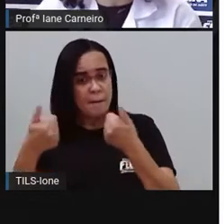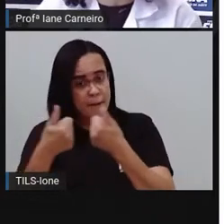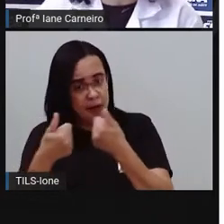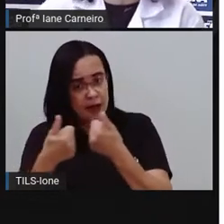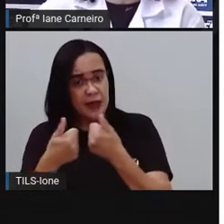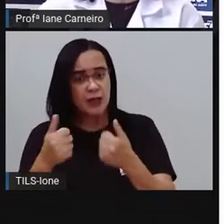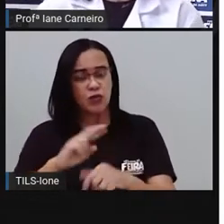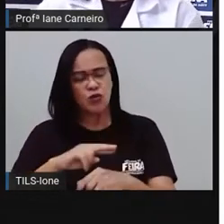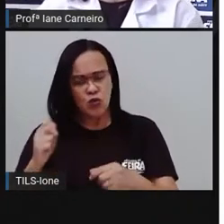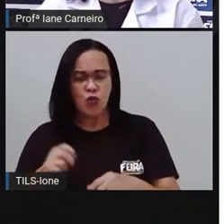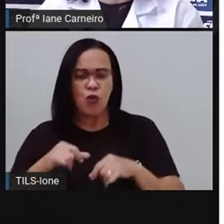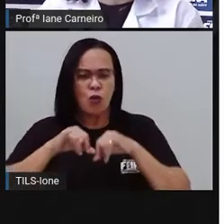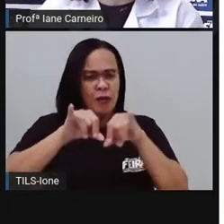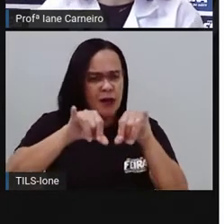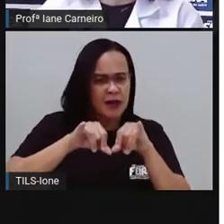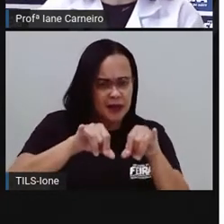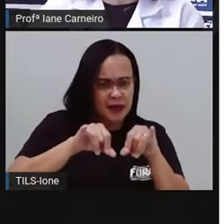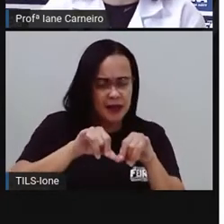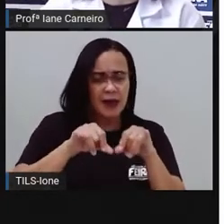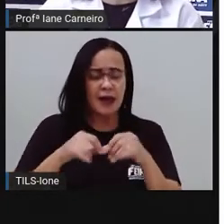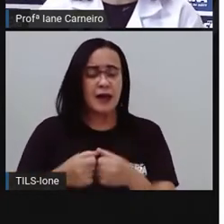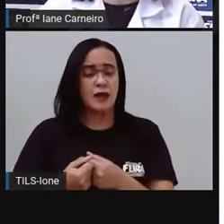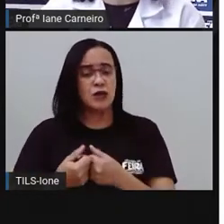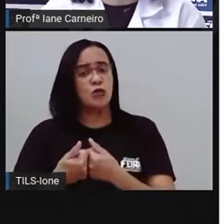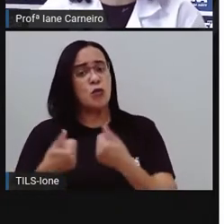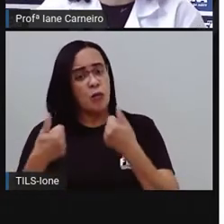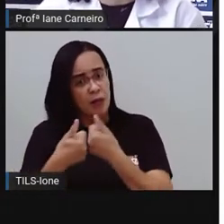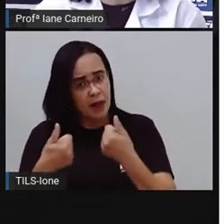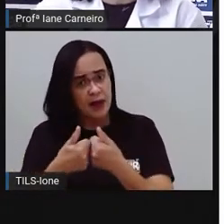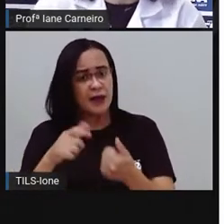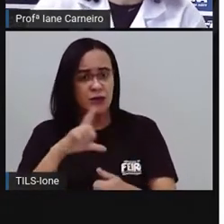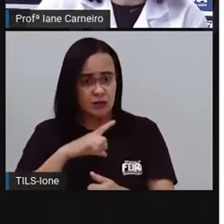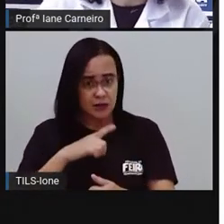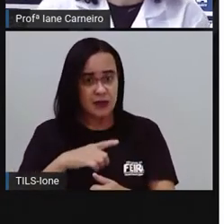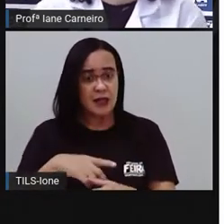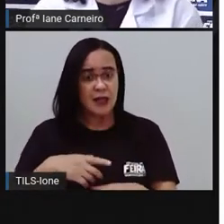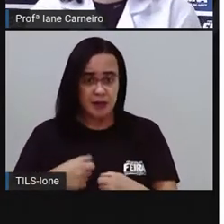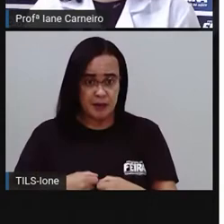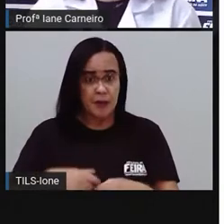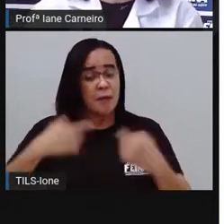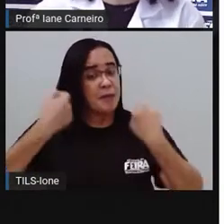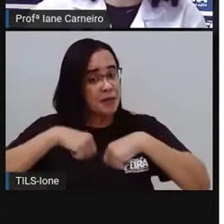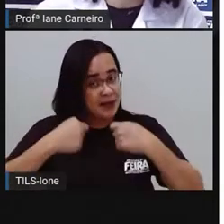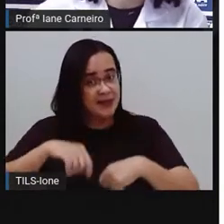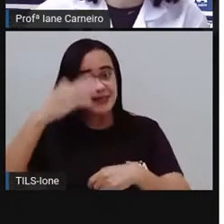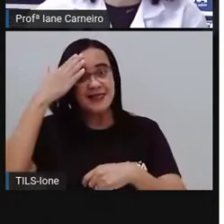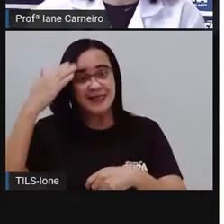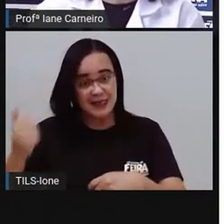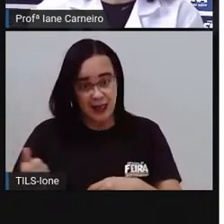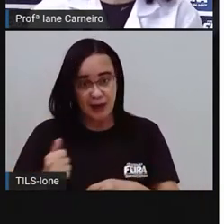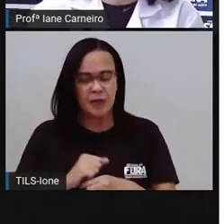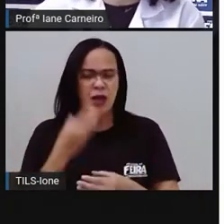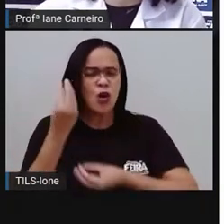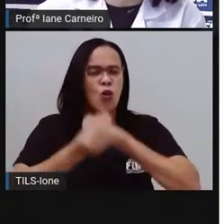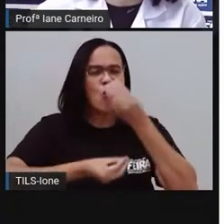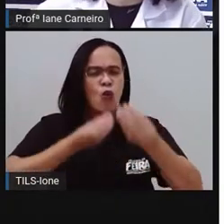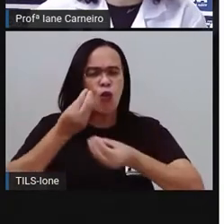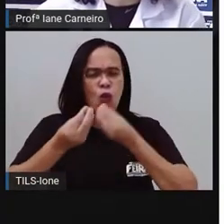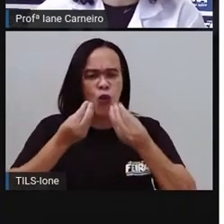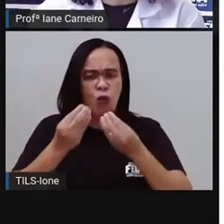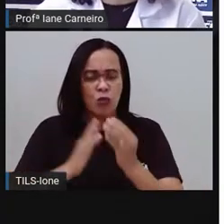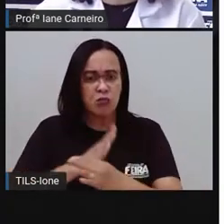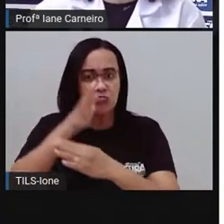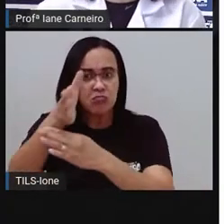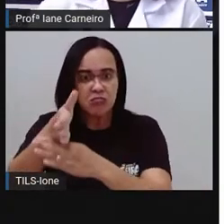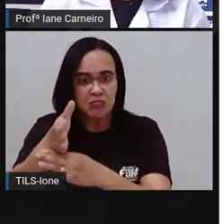algo que você possa informar para as pessoas, né? E as pessoas possam saber como chegar perto da sua casa, tá